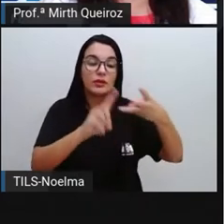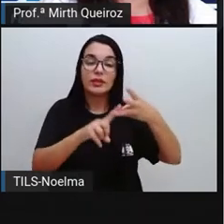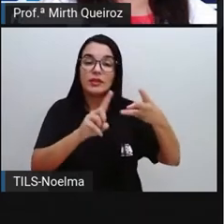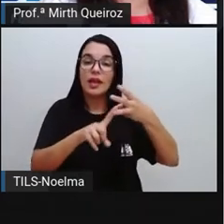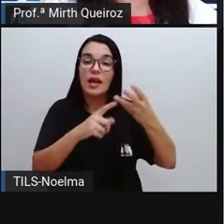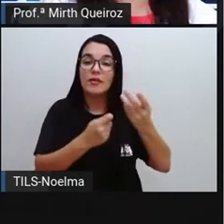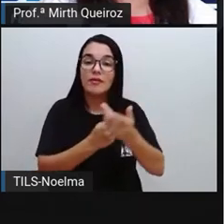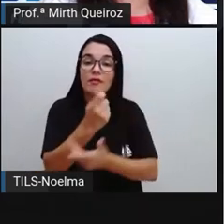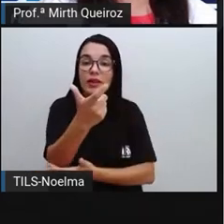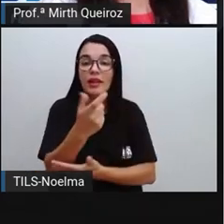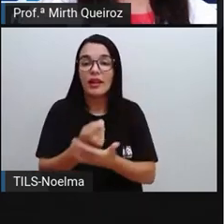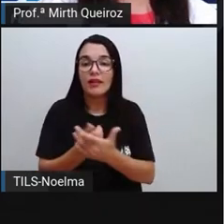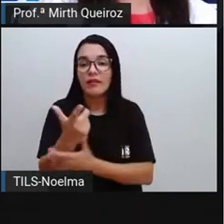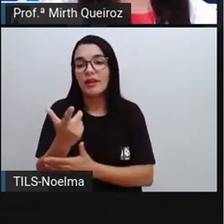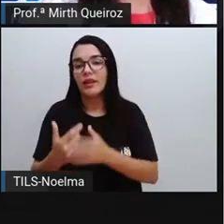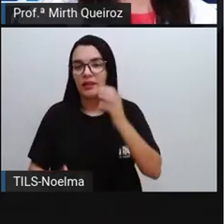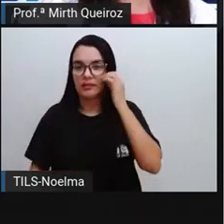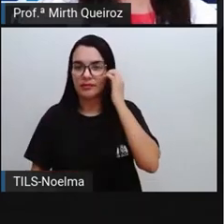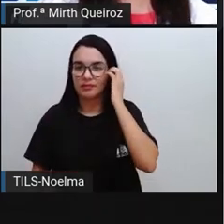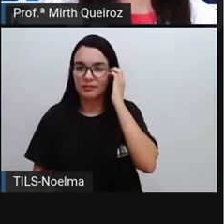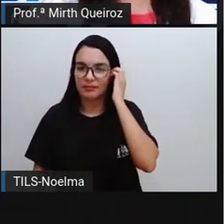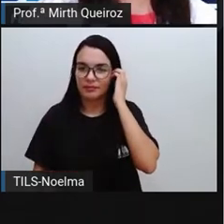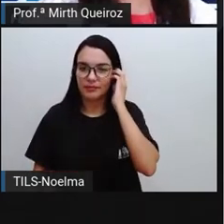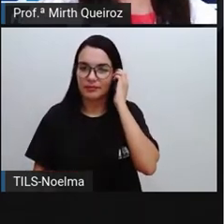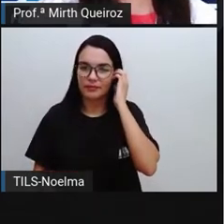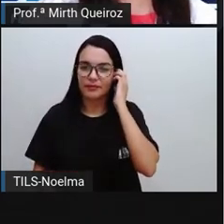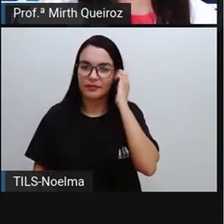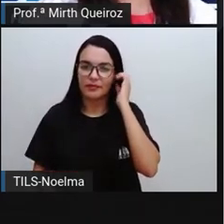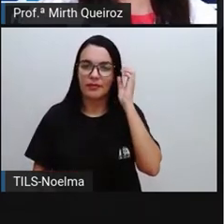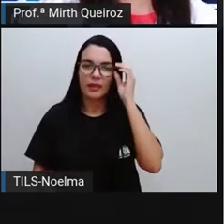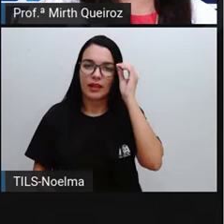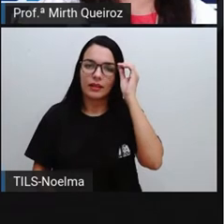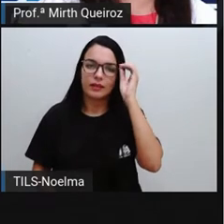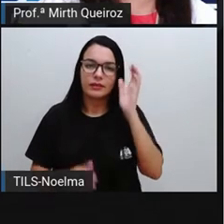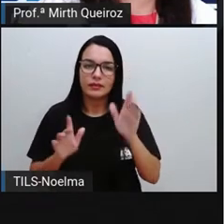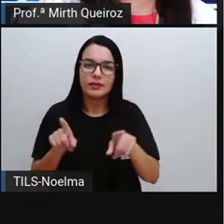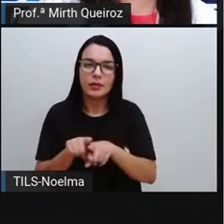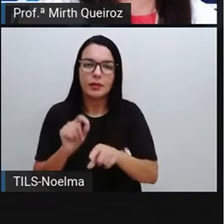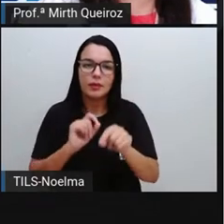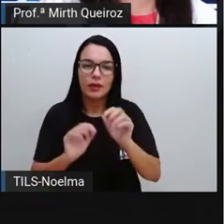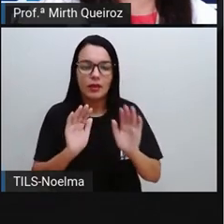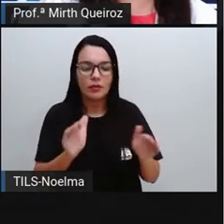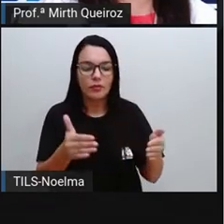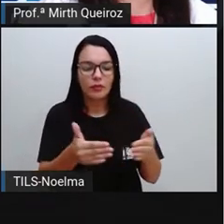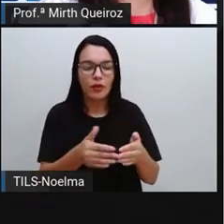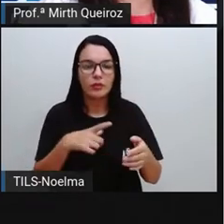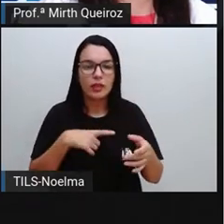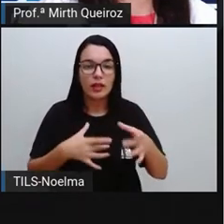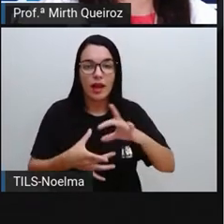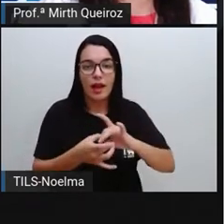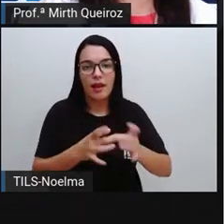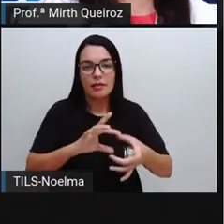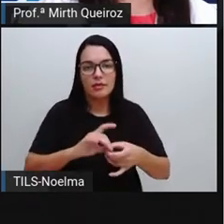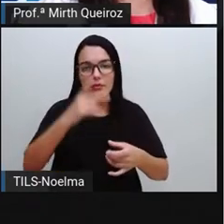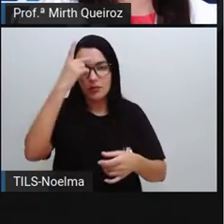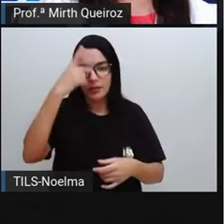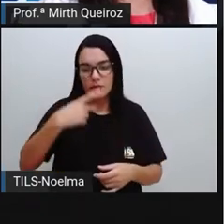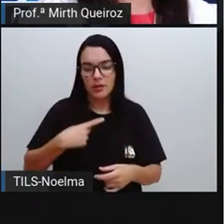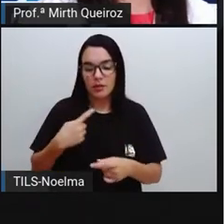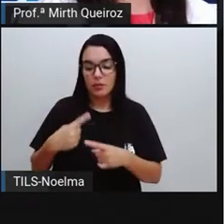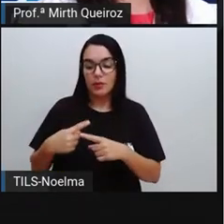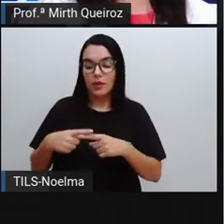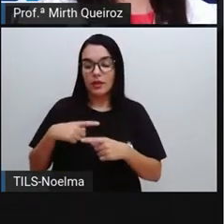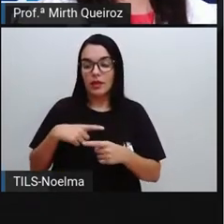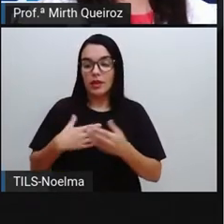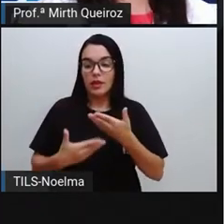comercialização do produto. E onde este foco vai estar mais voltado à questão das relações interpessoais. Porque nós vamos ter ali